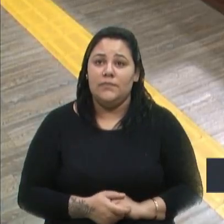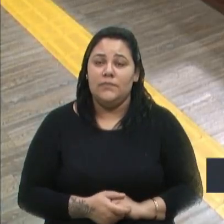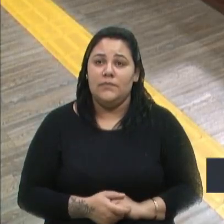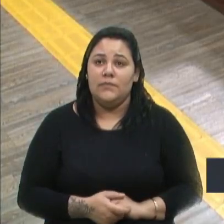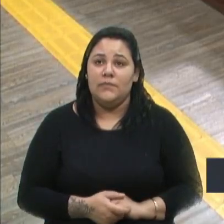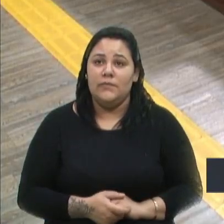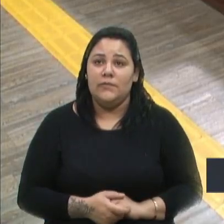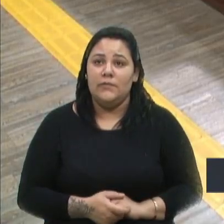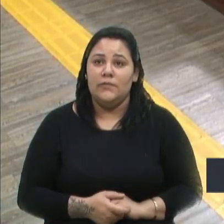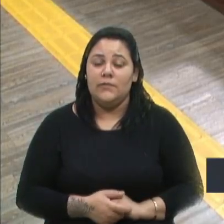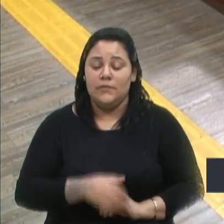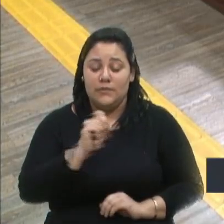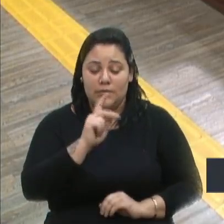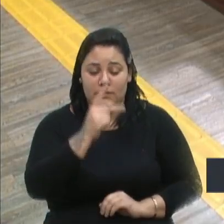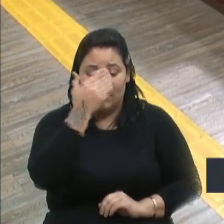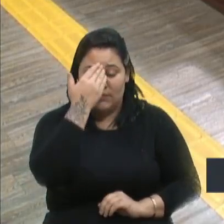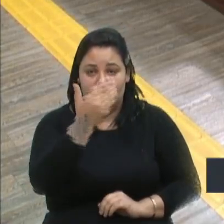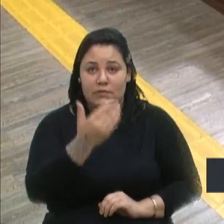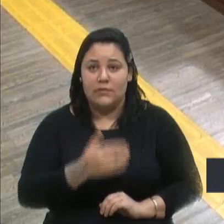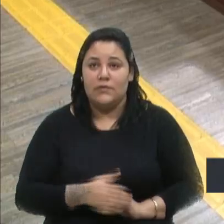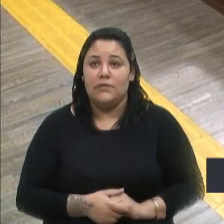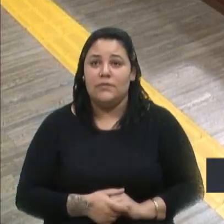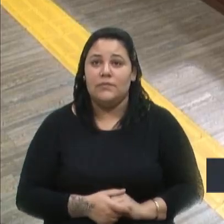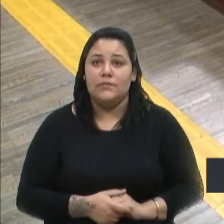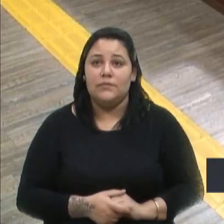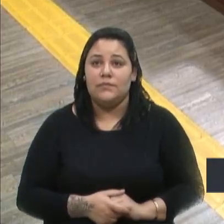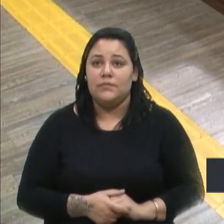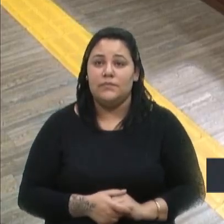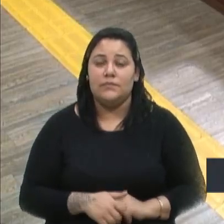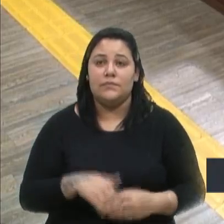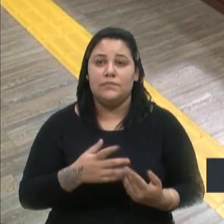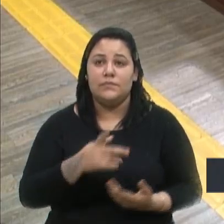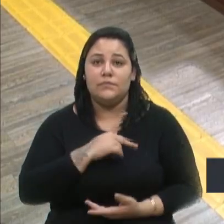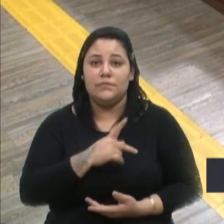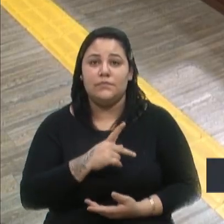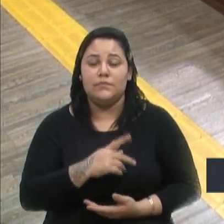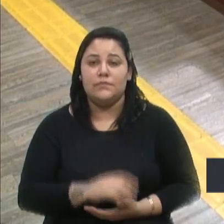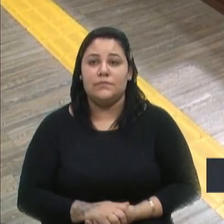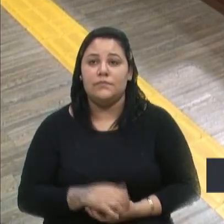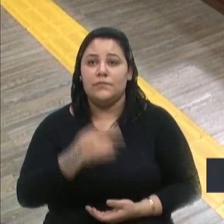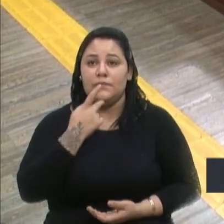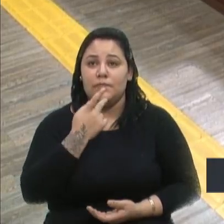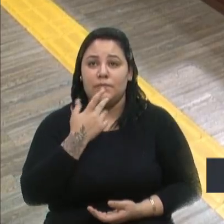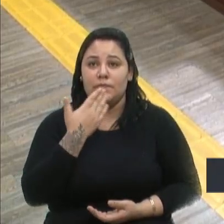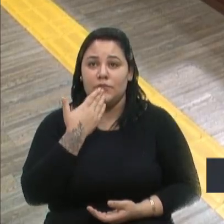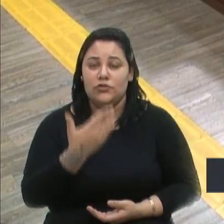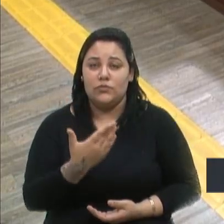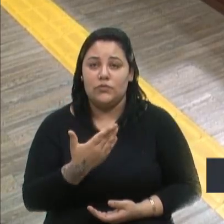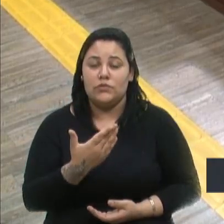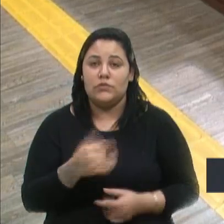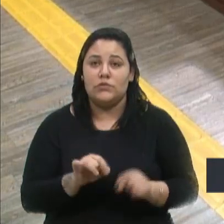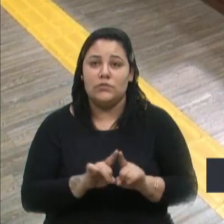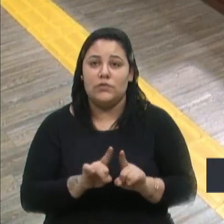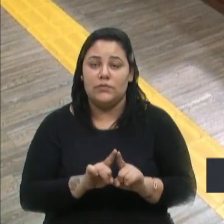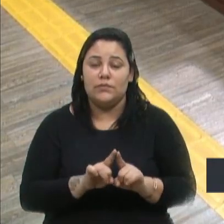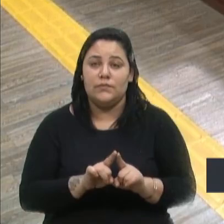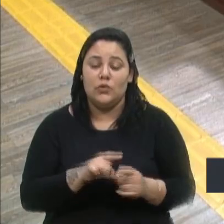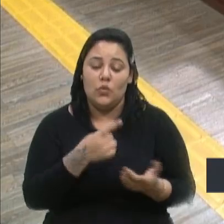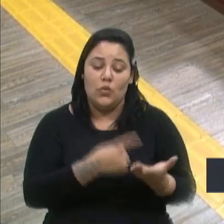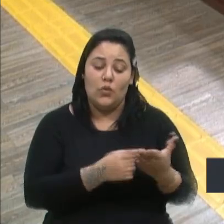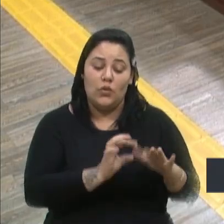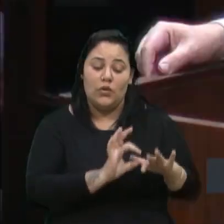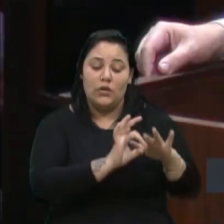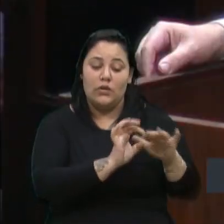Ok, obrigado, vereador. Então, presidente, dizer que solicitamos, assim por um acordo de